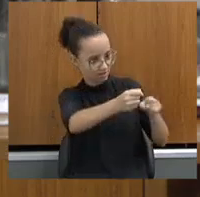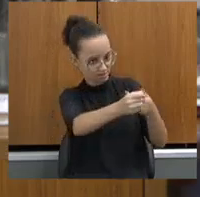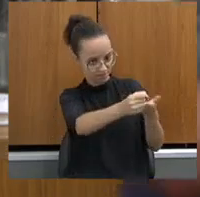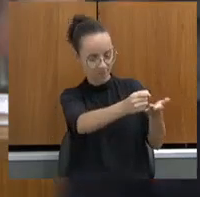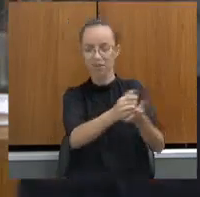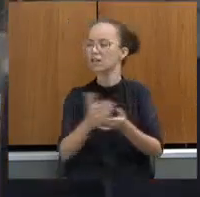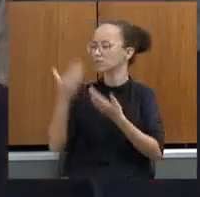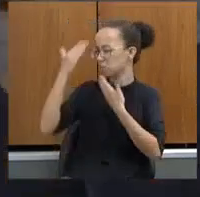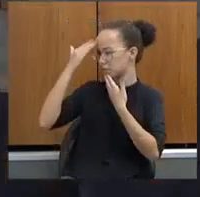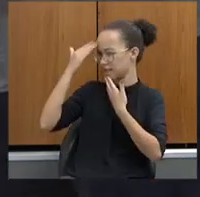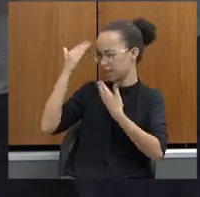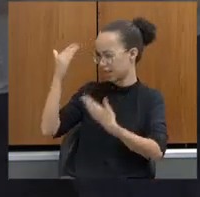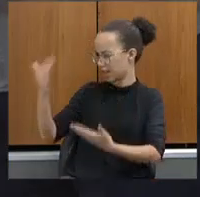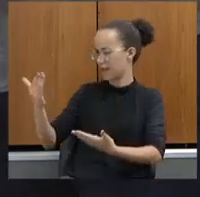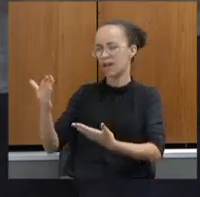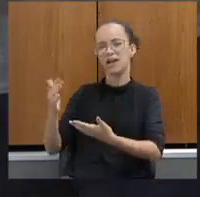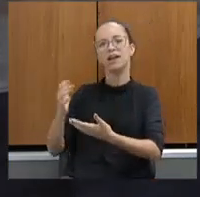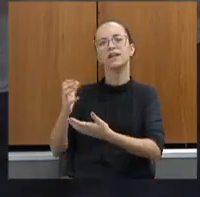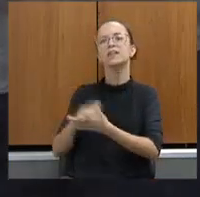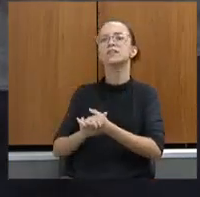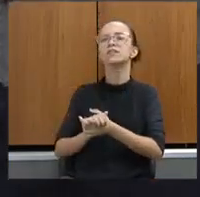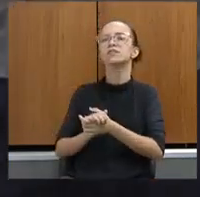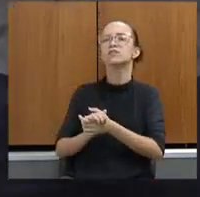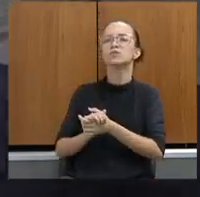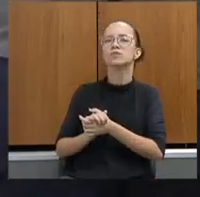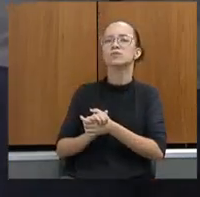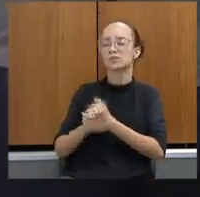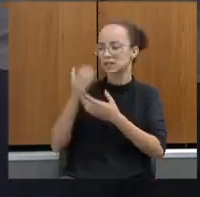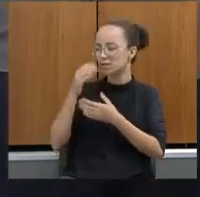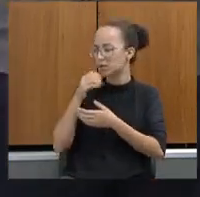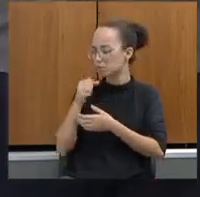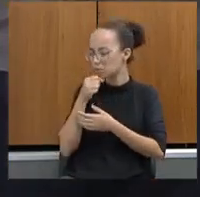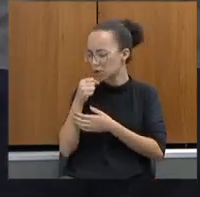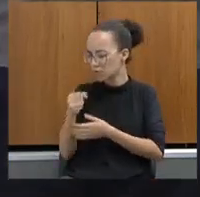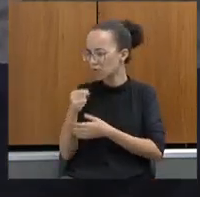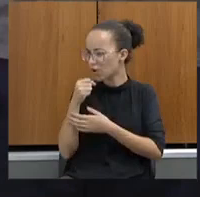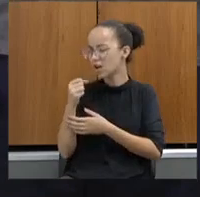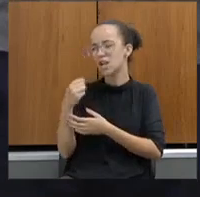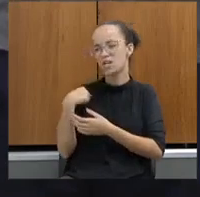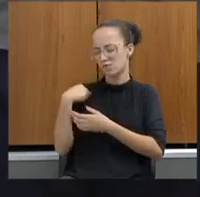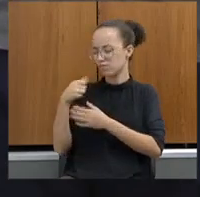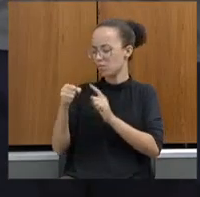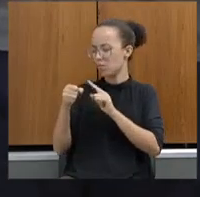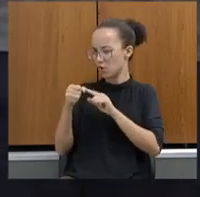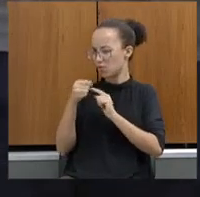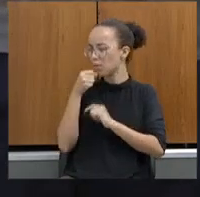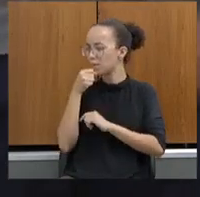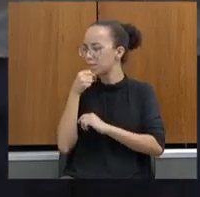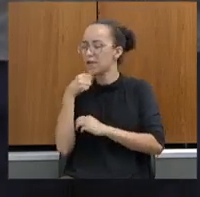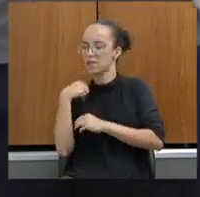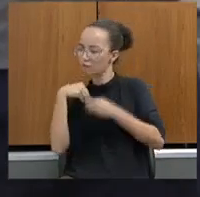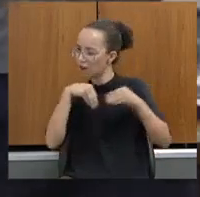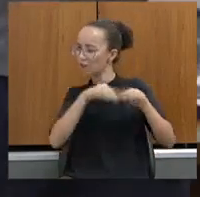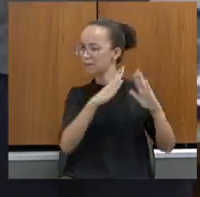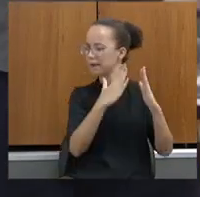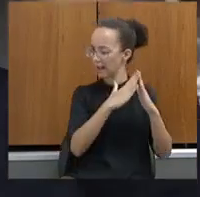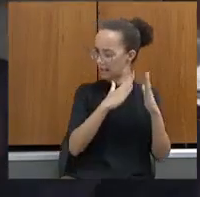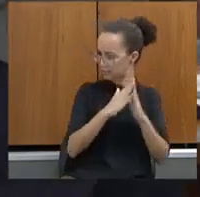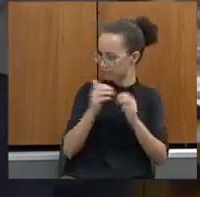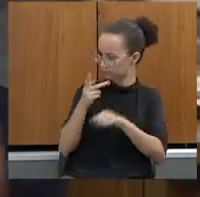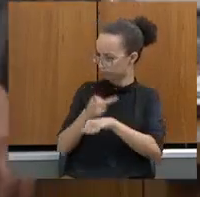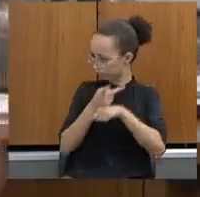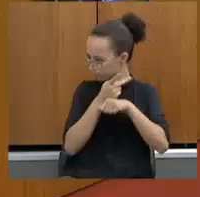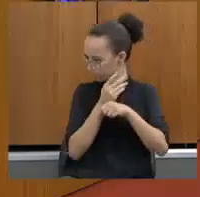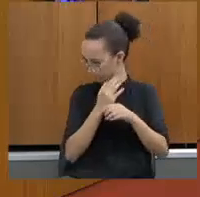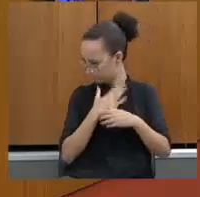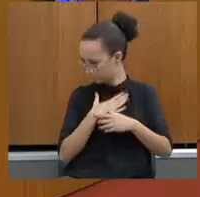Muito obrigado, já tinha ganhado motor rádio, camisa, mas microfone eu primeiro vou levar para casa, vai ser muito bom, vou deixar como troféu. É